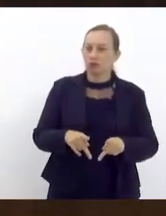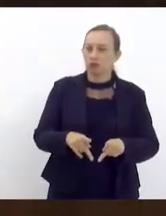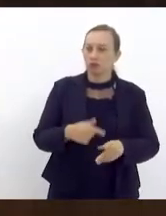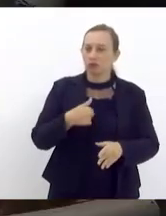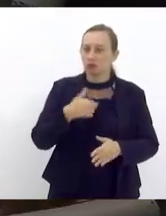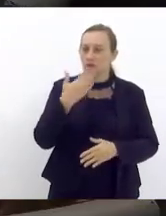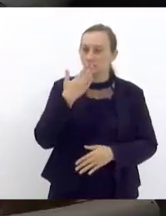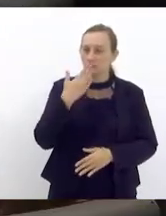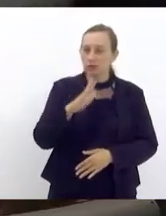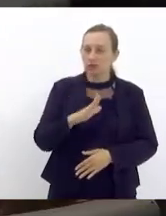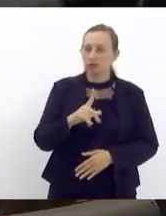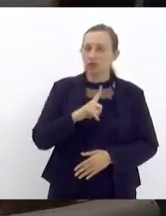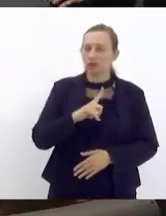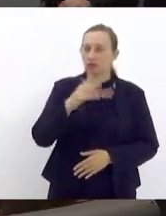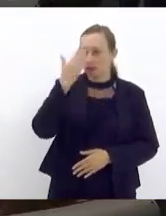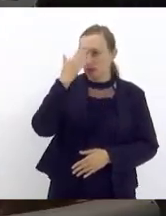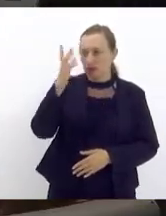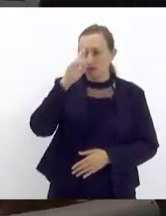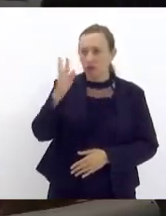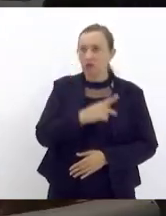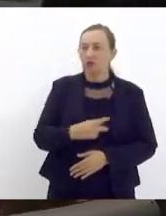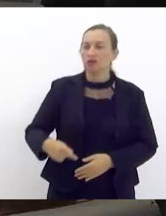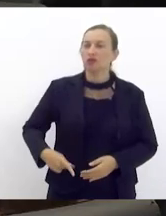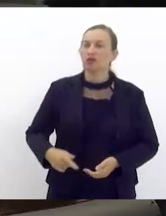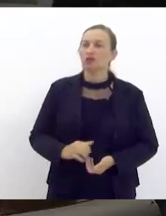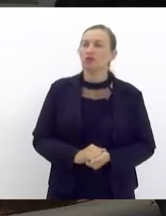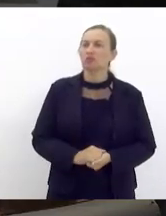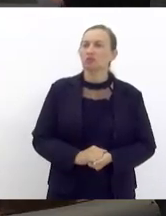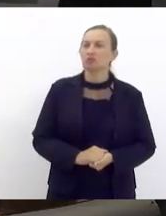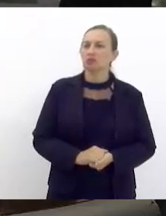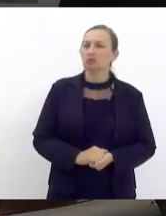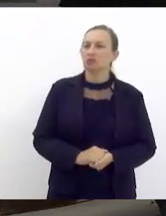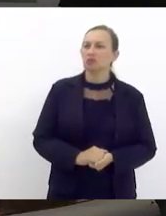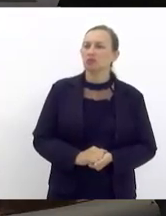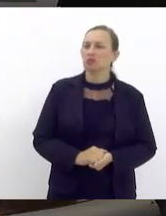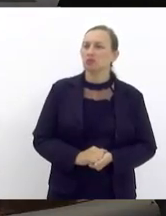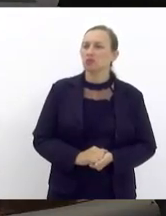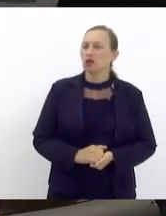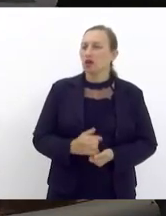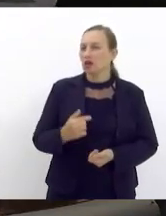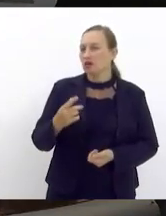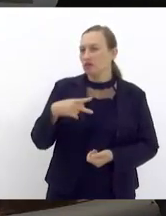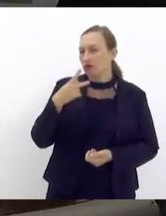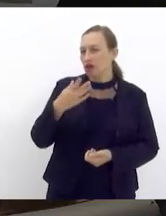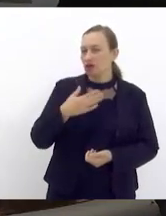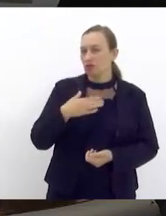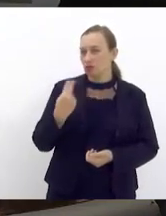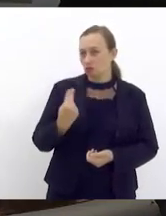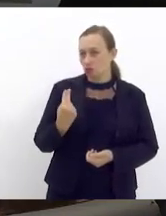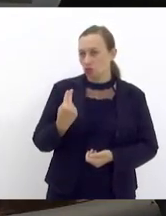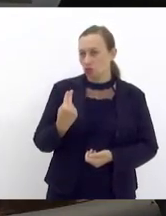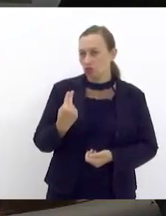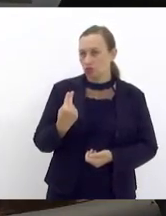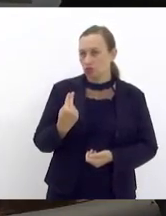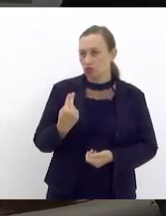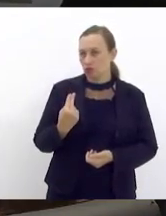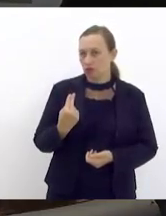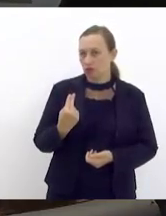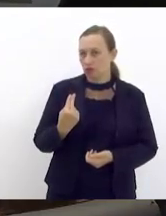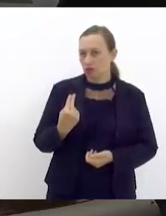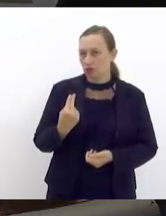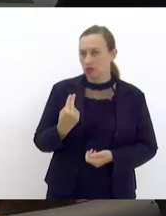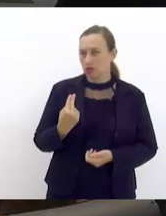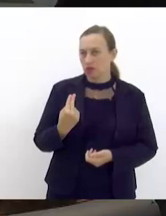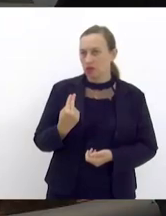comprometi obrigada presidente porque acabou eu sendo citada e olha